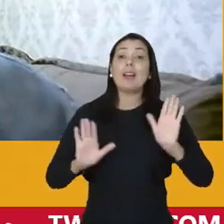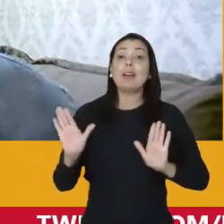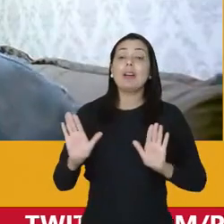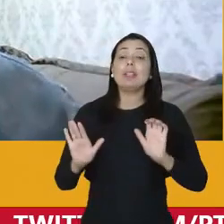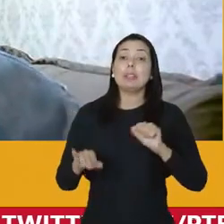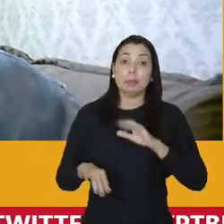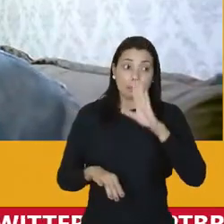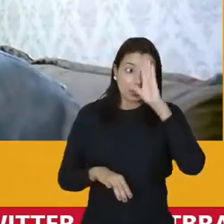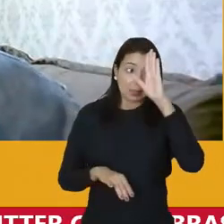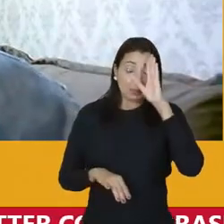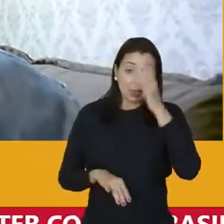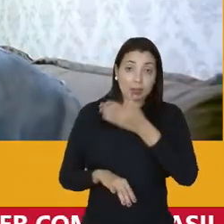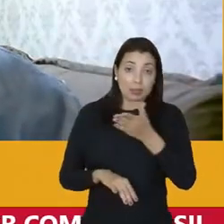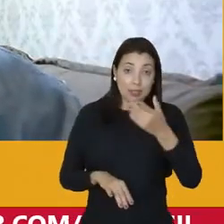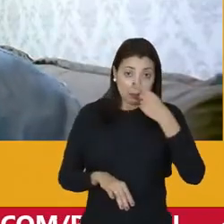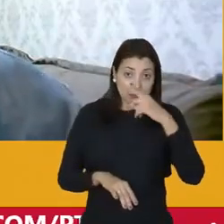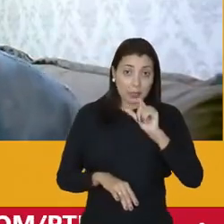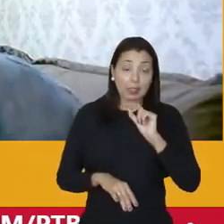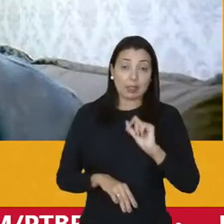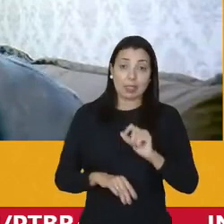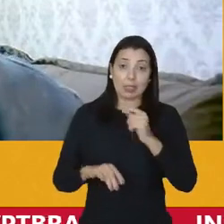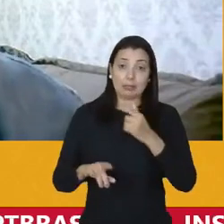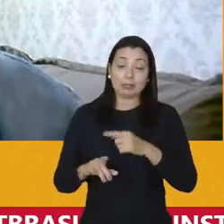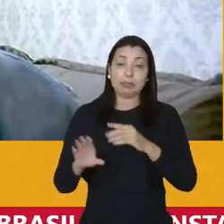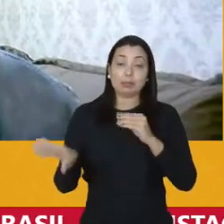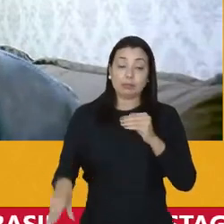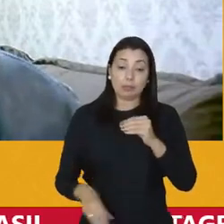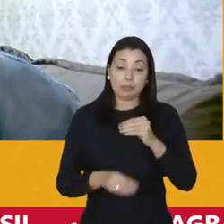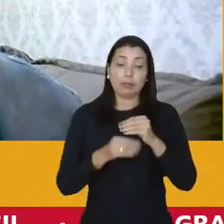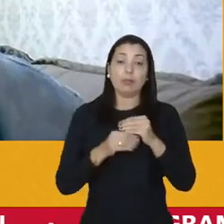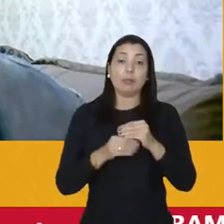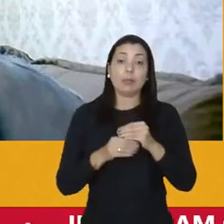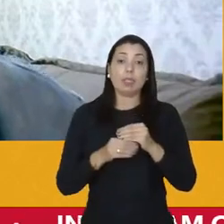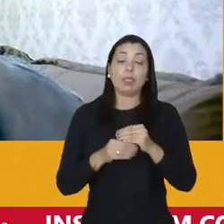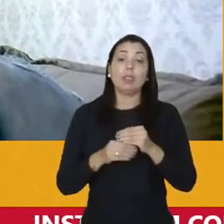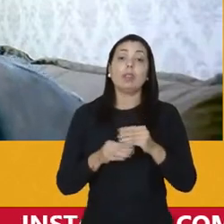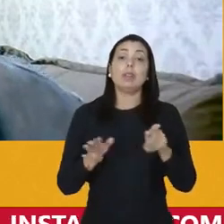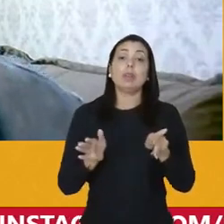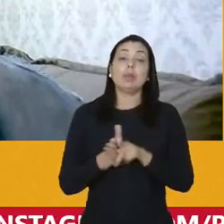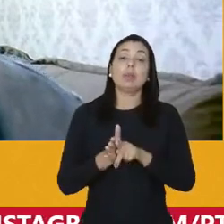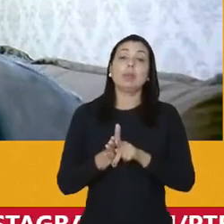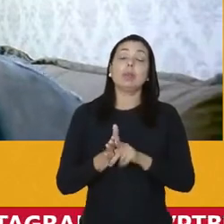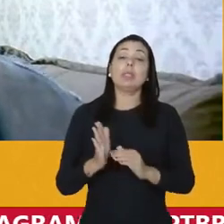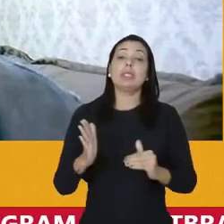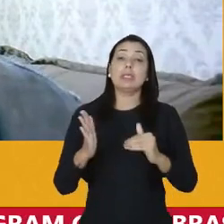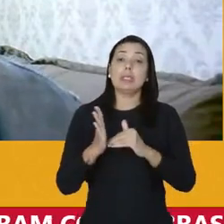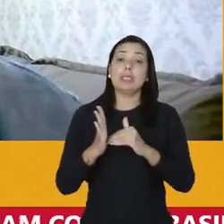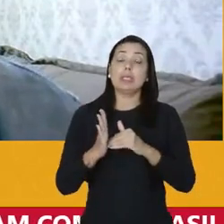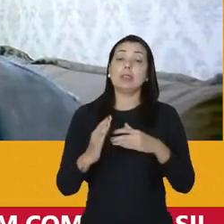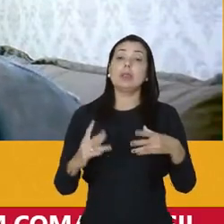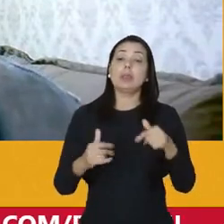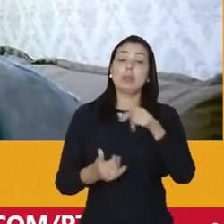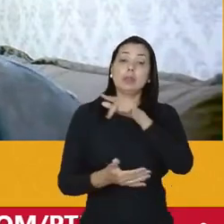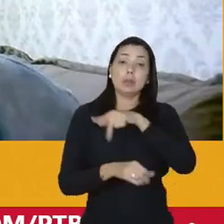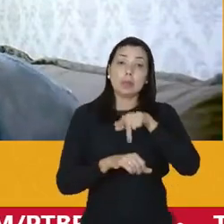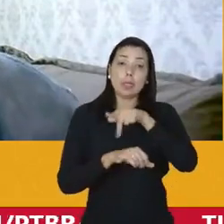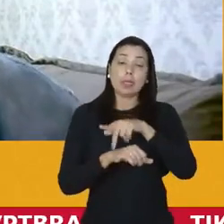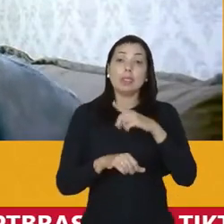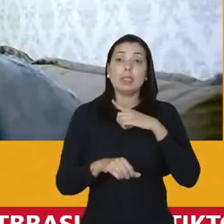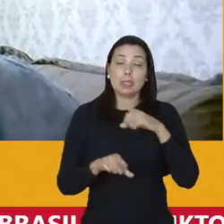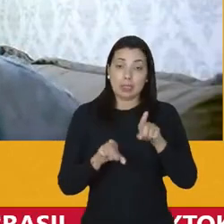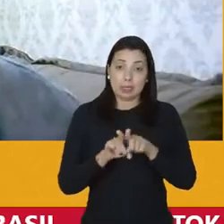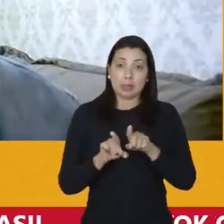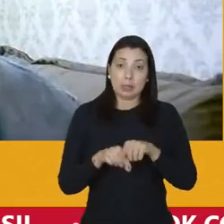majoritárias para a composição das chapas do Senado Federal em todo o país que nós vamos ter